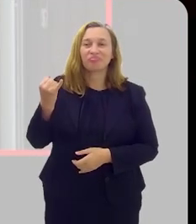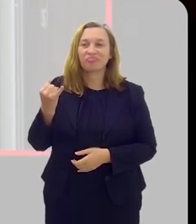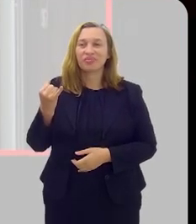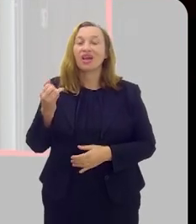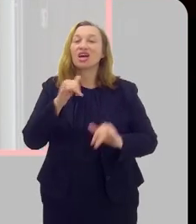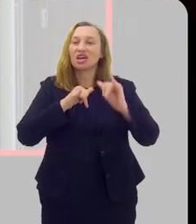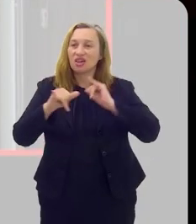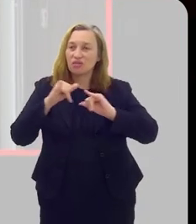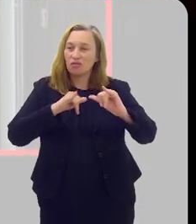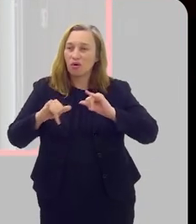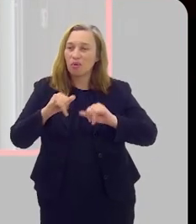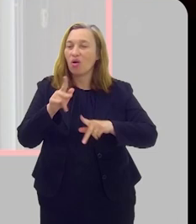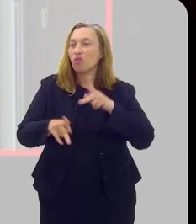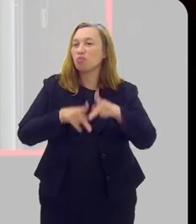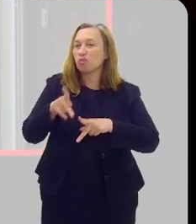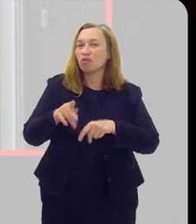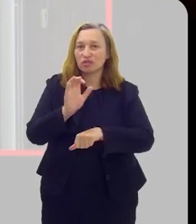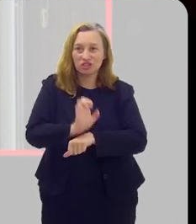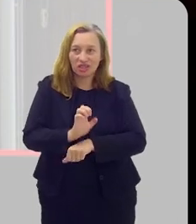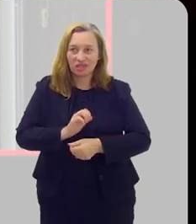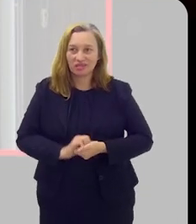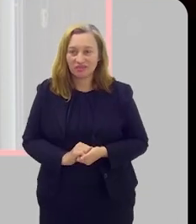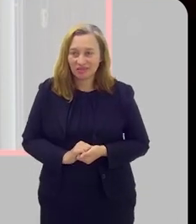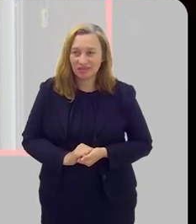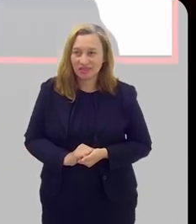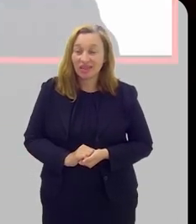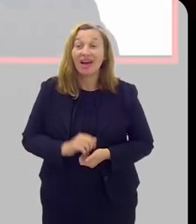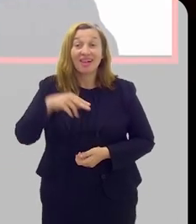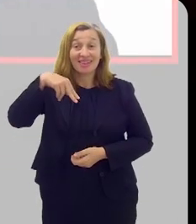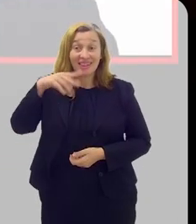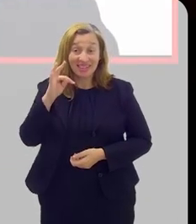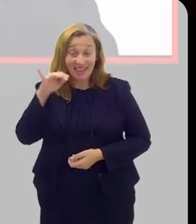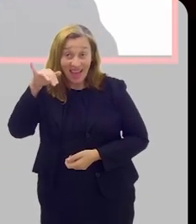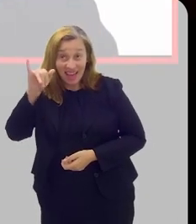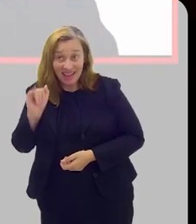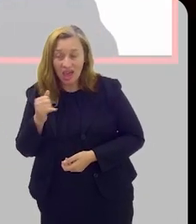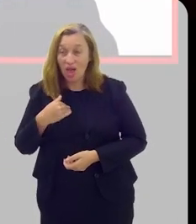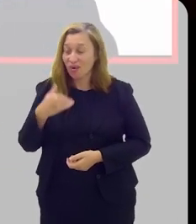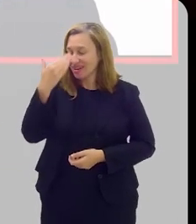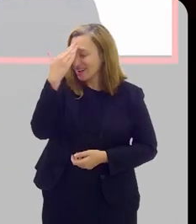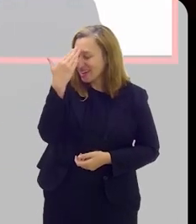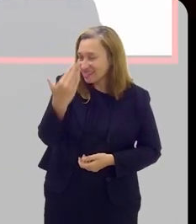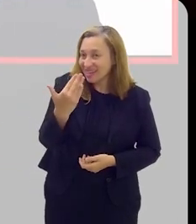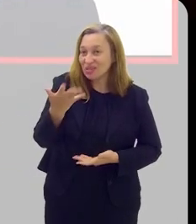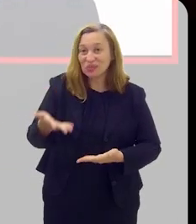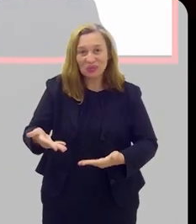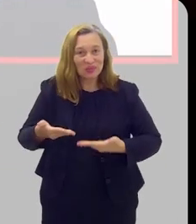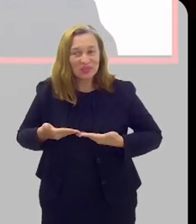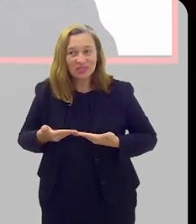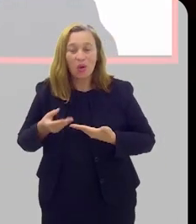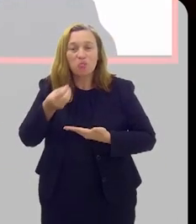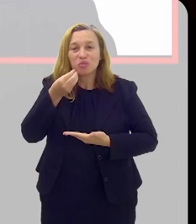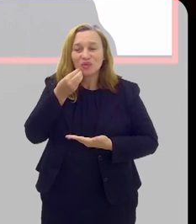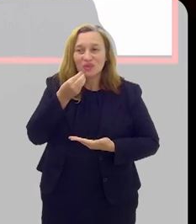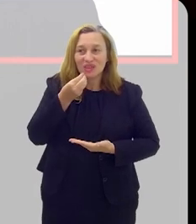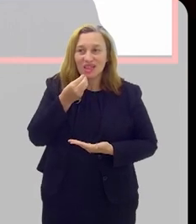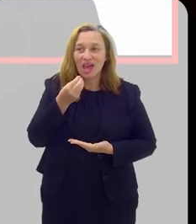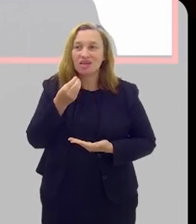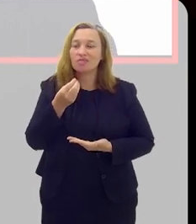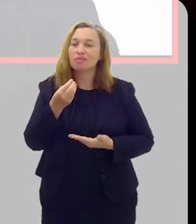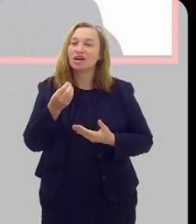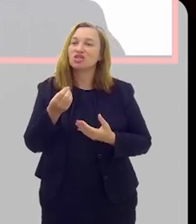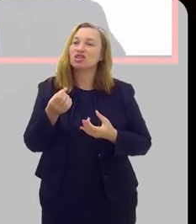aproveitar e informar a população do nosso estado. Natália, eu que agradeço, isso aí é o convite, é uma